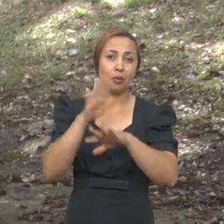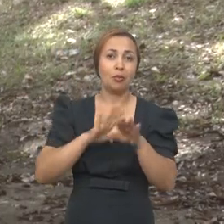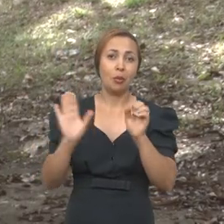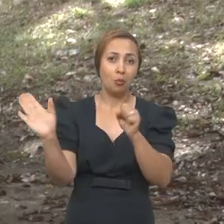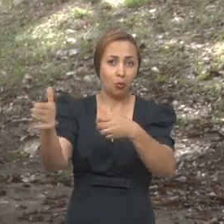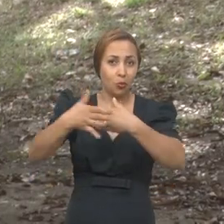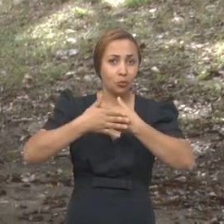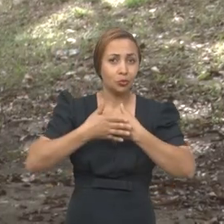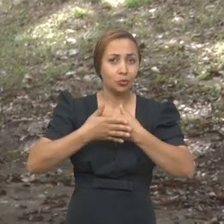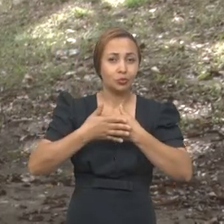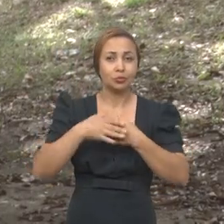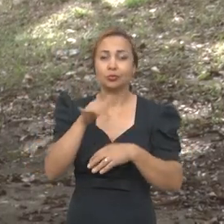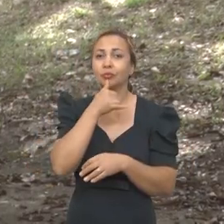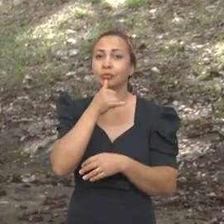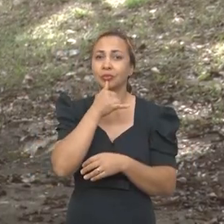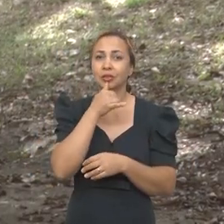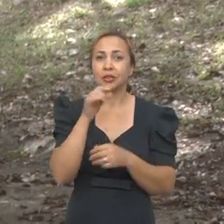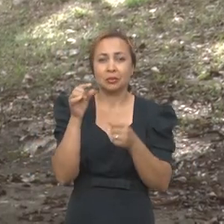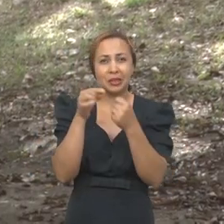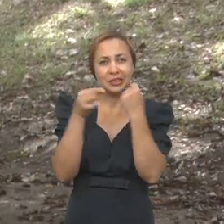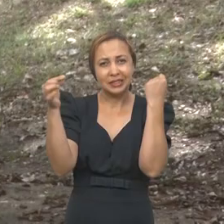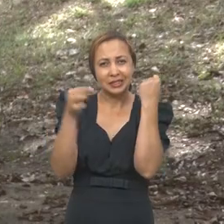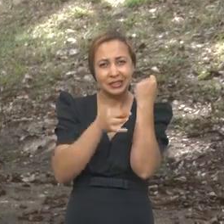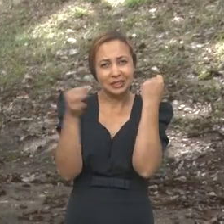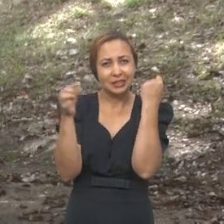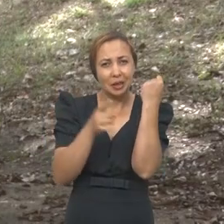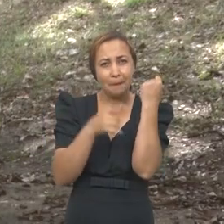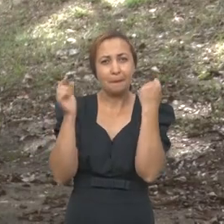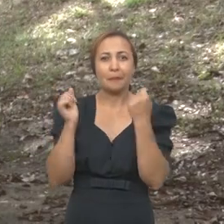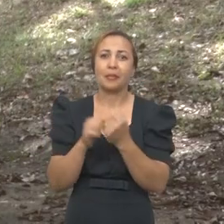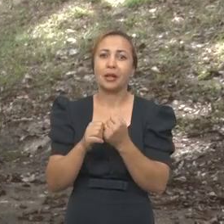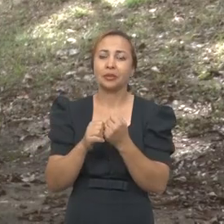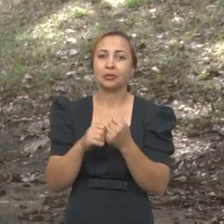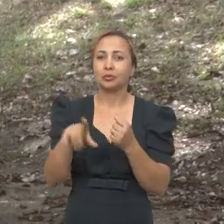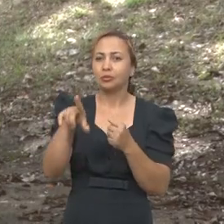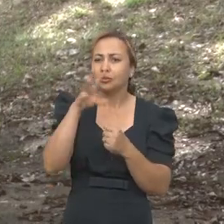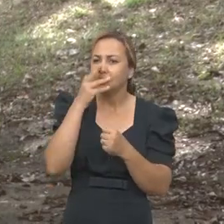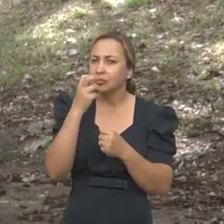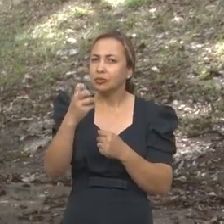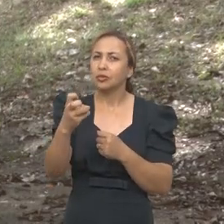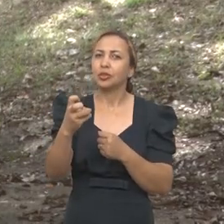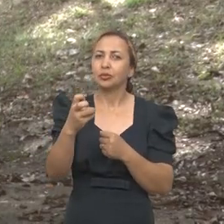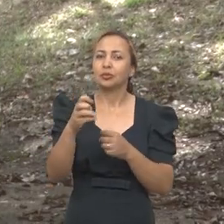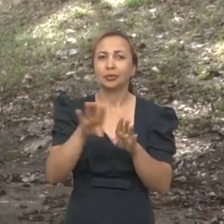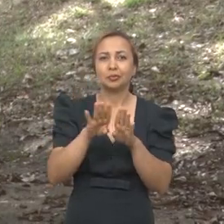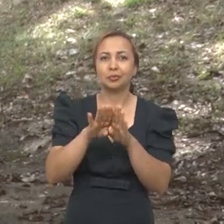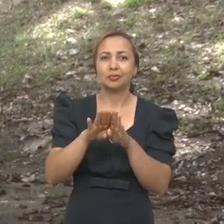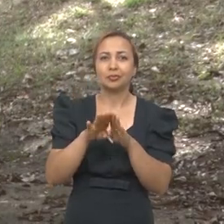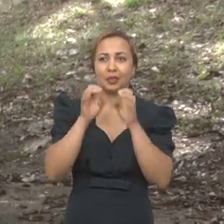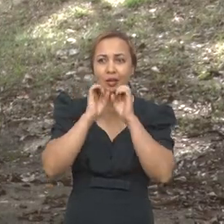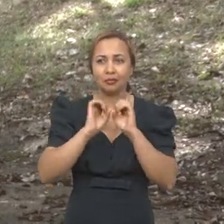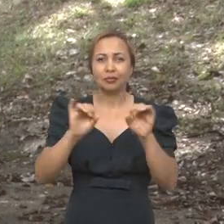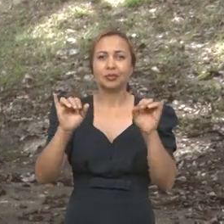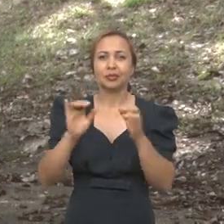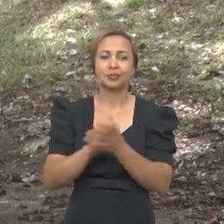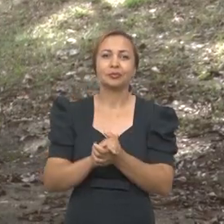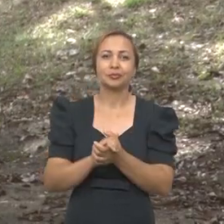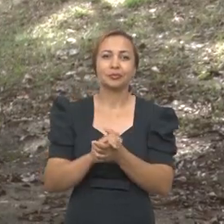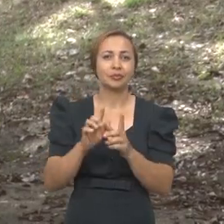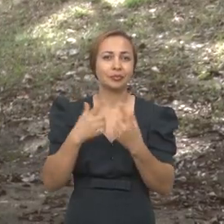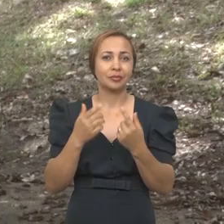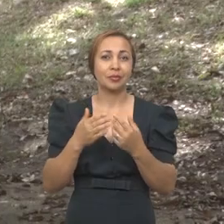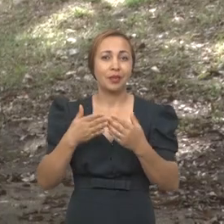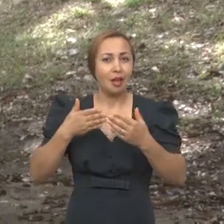esses mecanismos de proteção. Há exemplos de espinhos, substâncias tóxicas e cheiros repelentes. Mas nem sempre